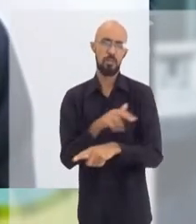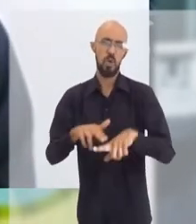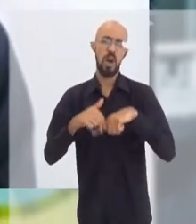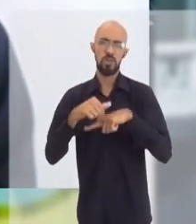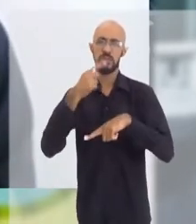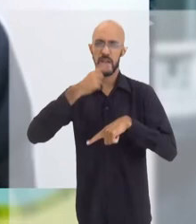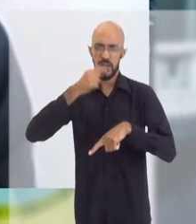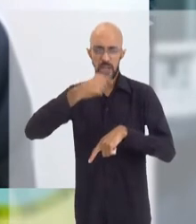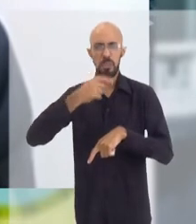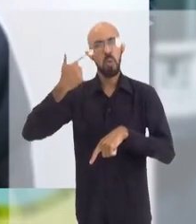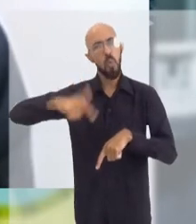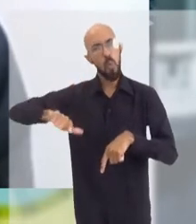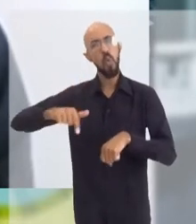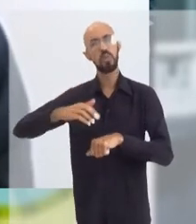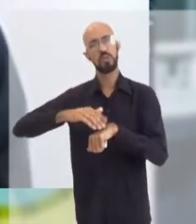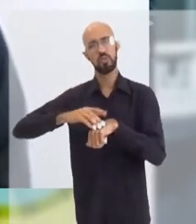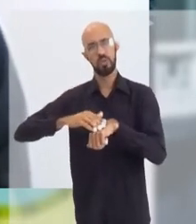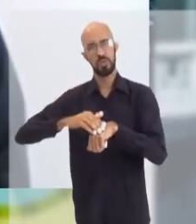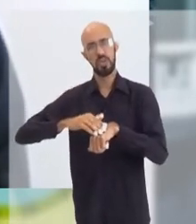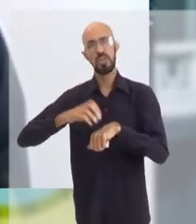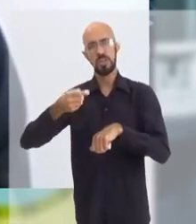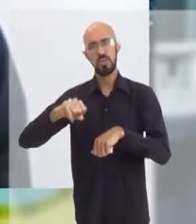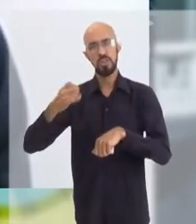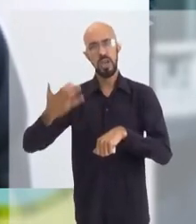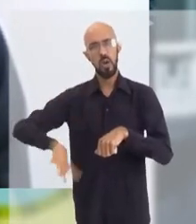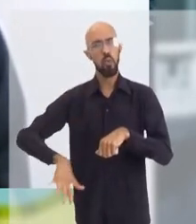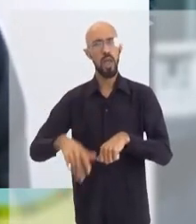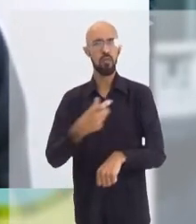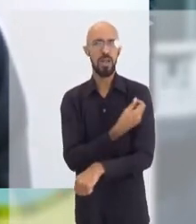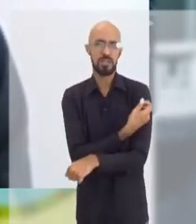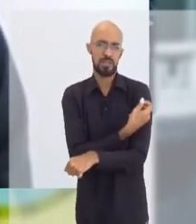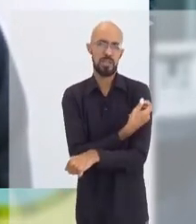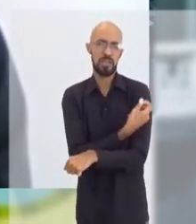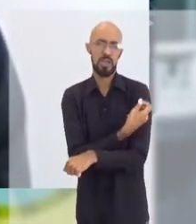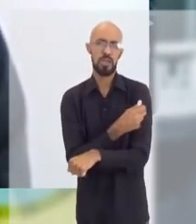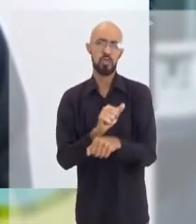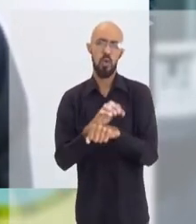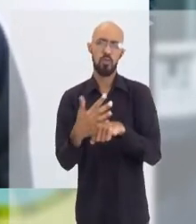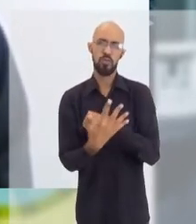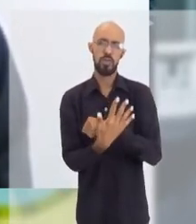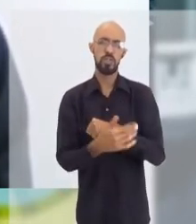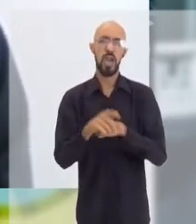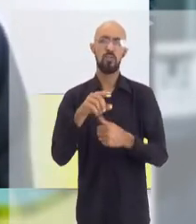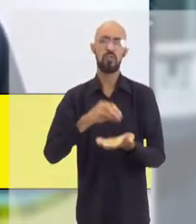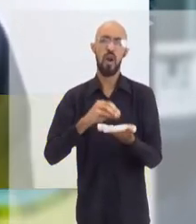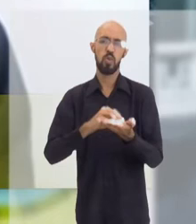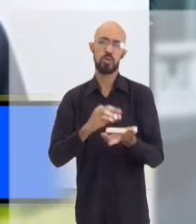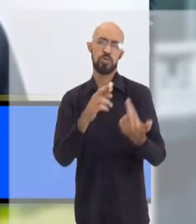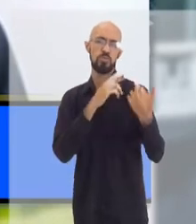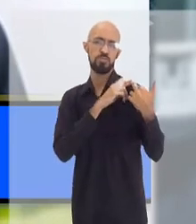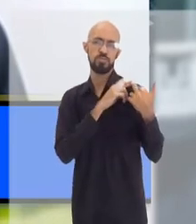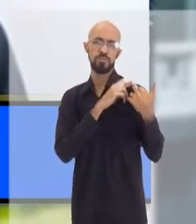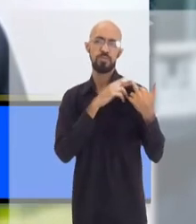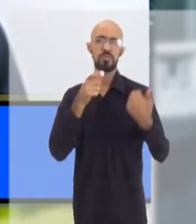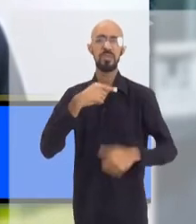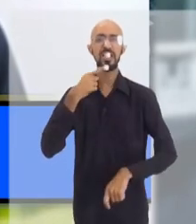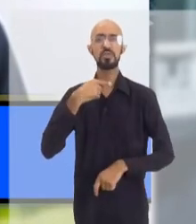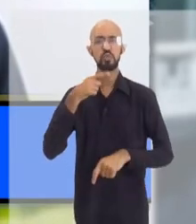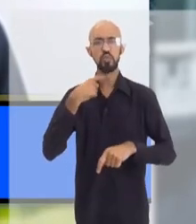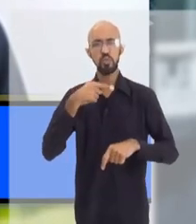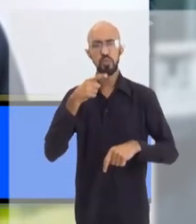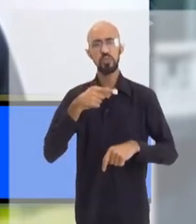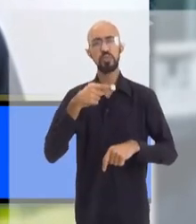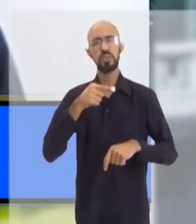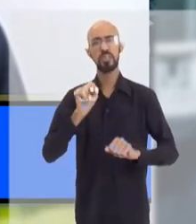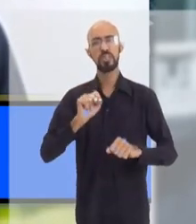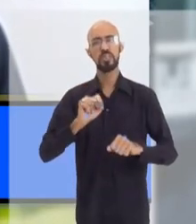Covid. Não vacinar seus filhos hoje é uma irresponsabilidade. E a contraindicação, levantar dúvidas vindas